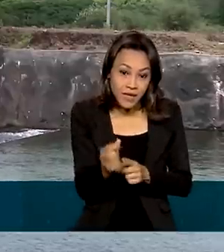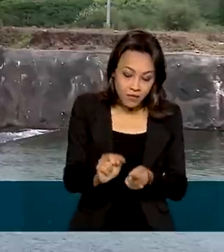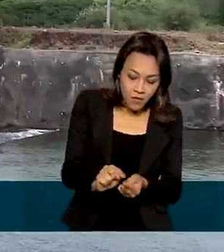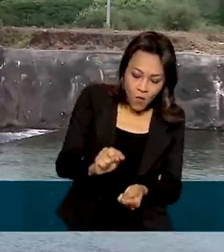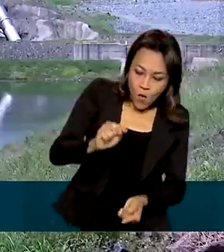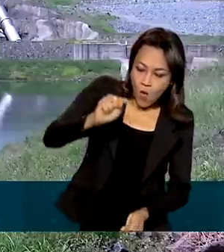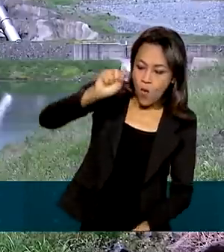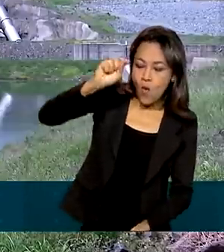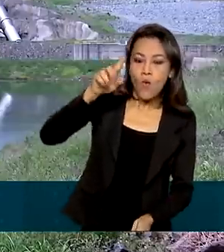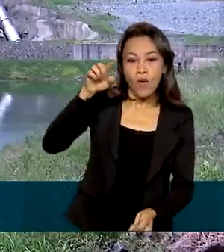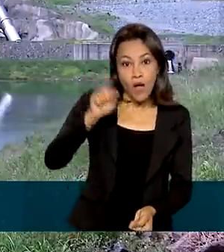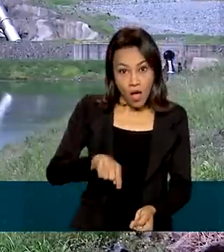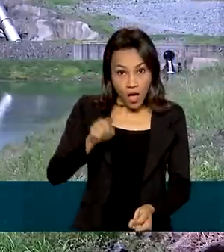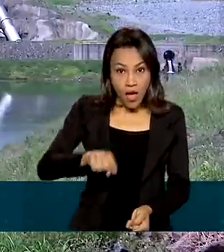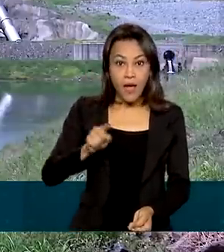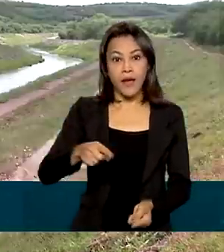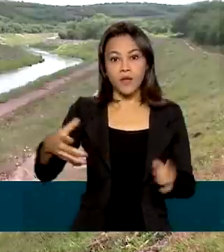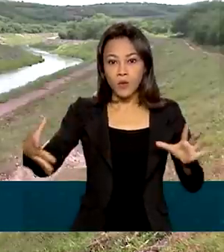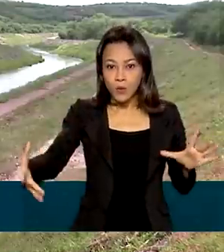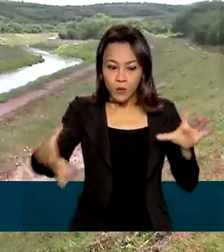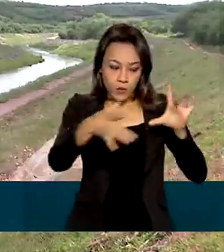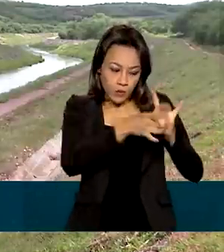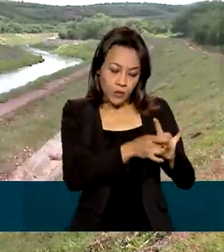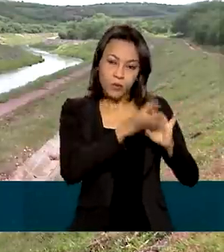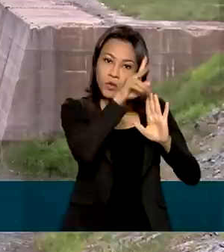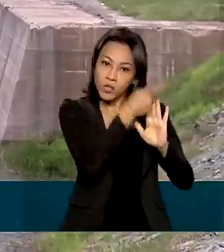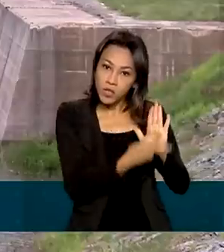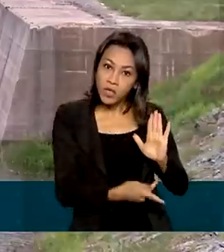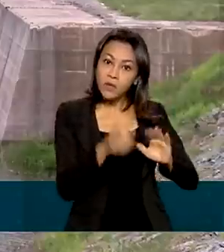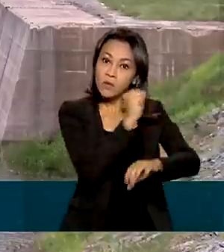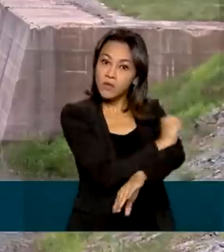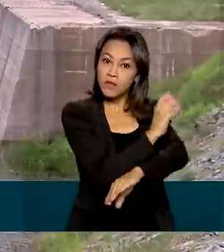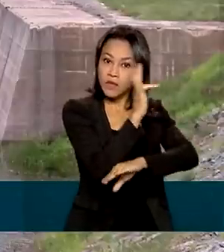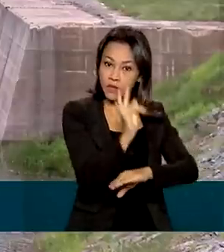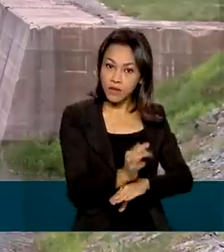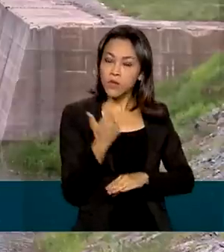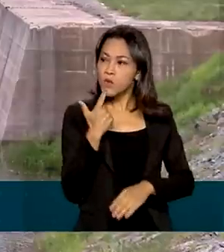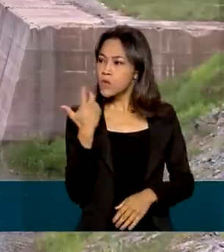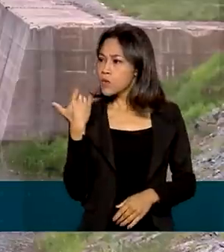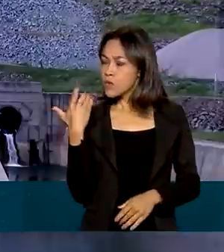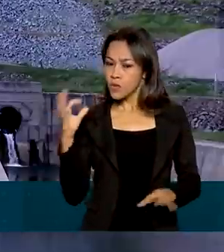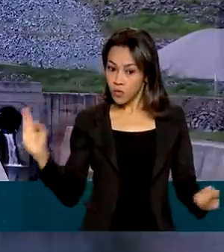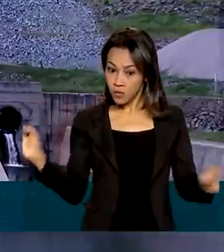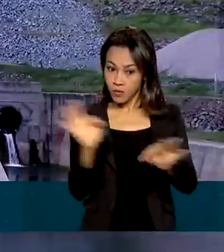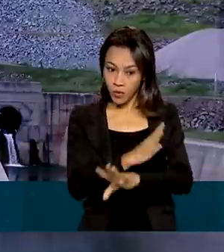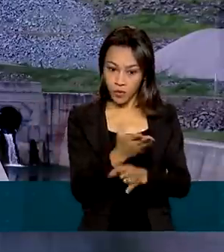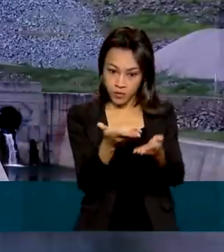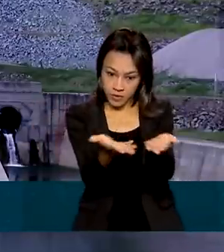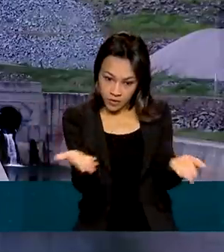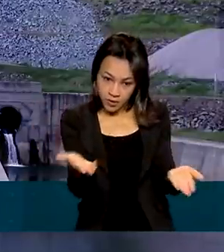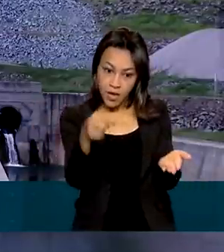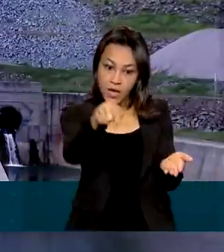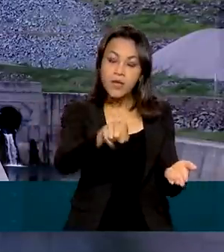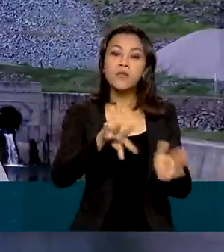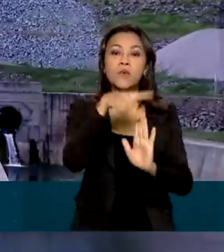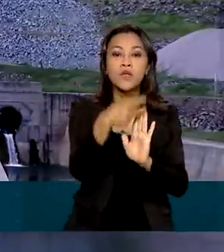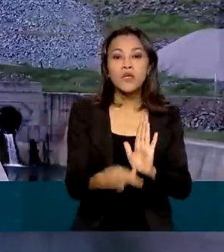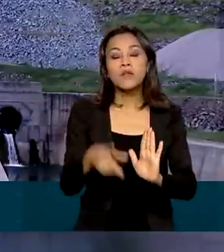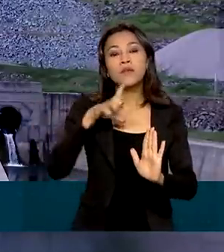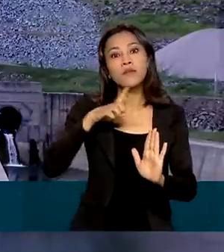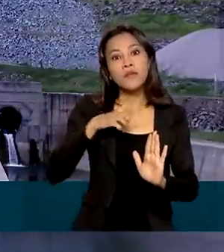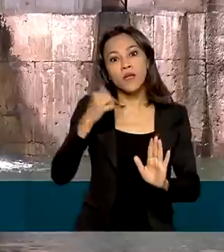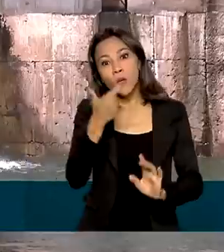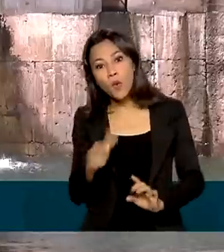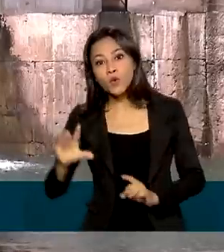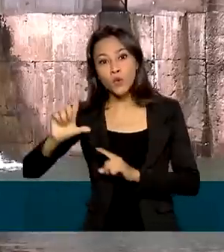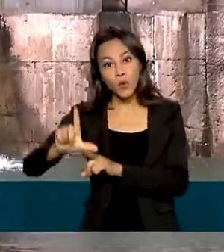do eixo norte do projeto de integração do Rio São Francisco, concluído recentemente. O projeto também conta com o eixo